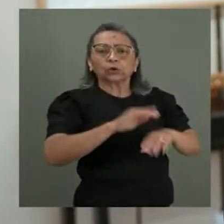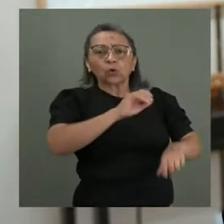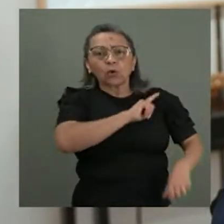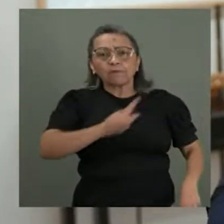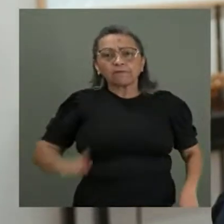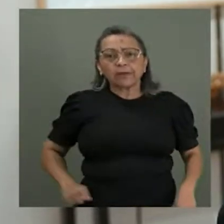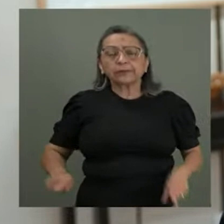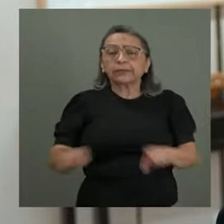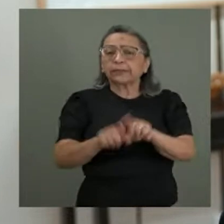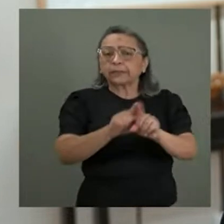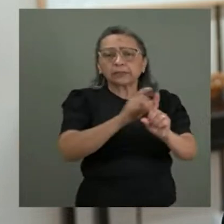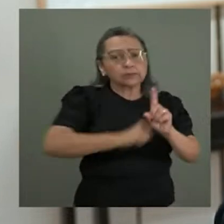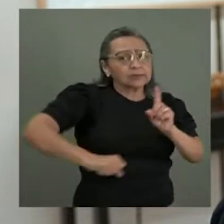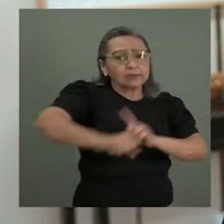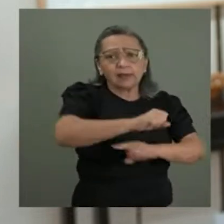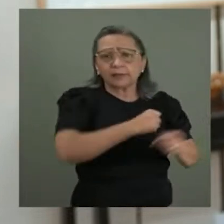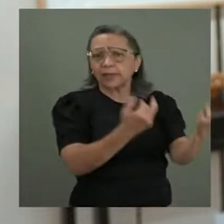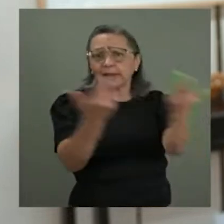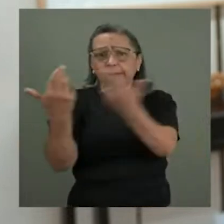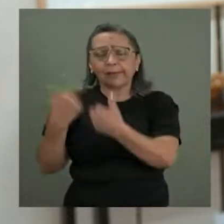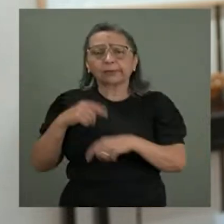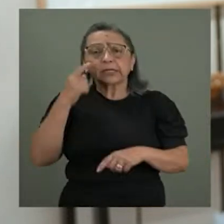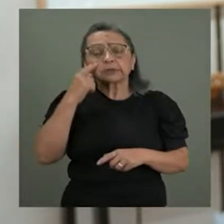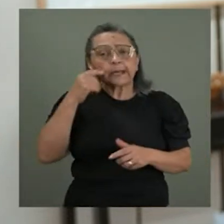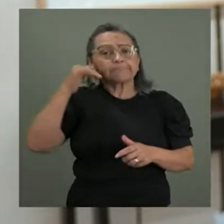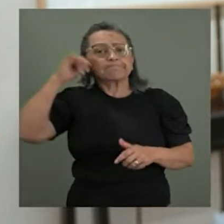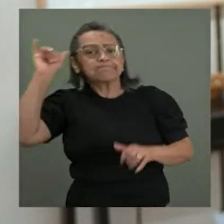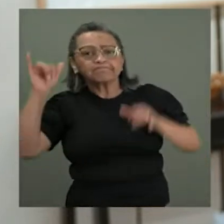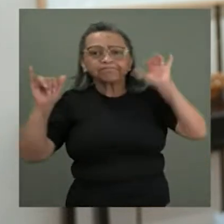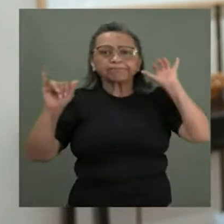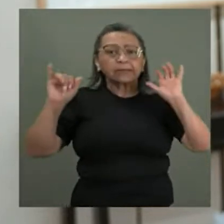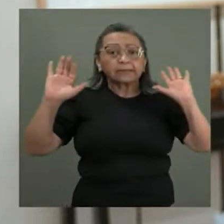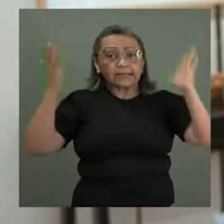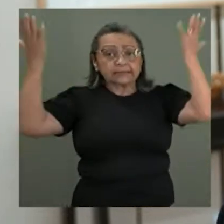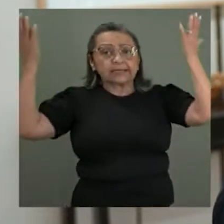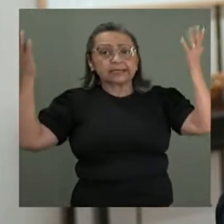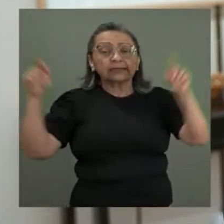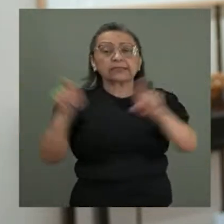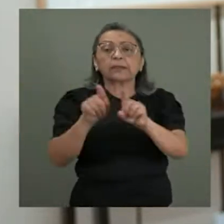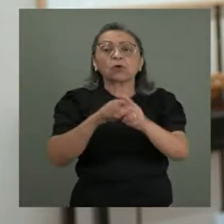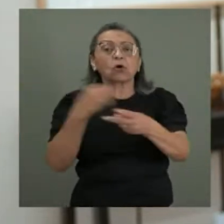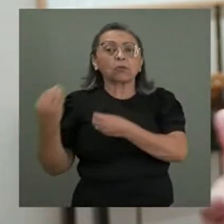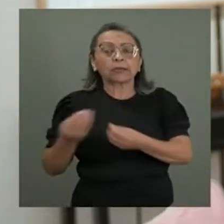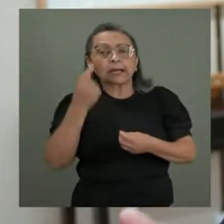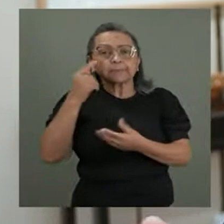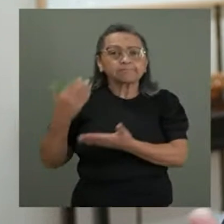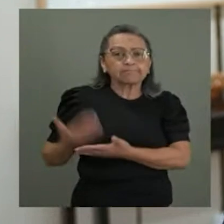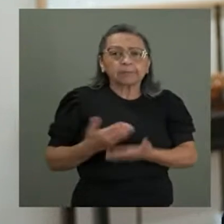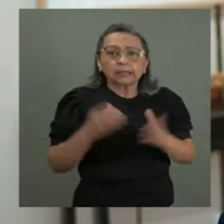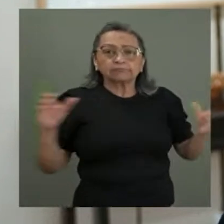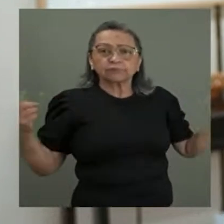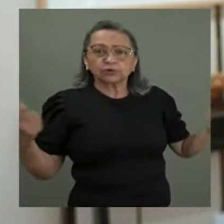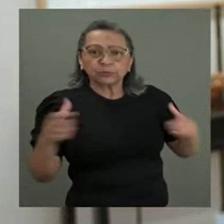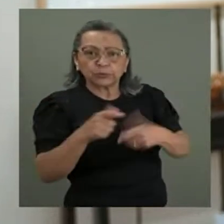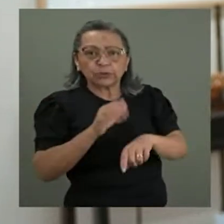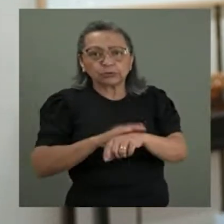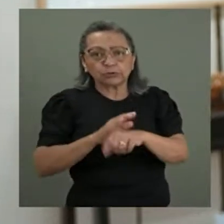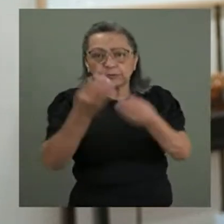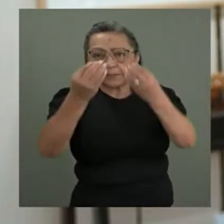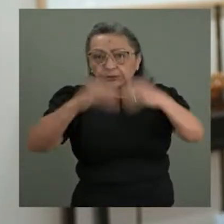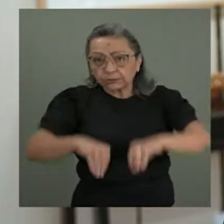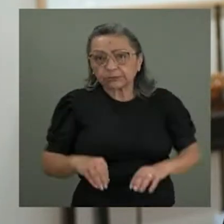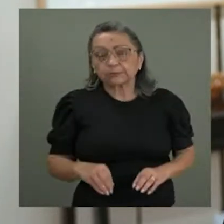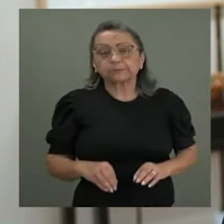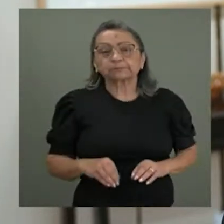e da sociedade, tanto na prevenção de desastres como na mitigação dos seus danos.